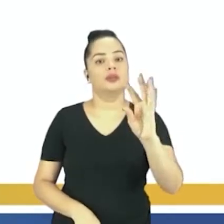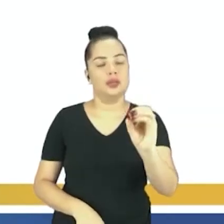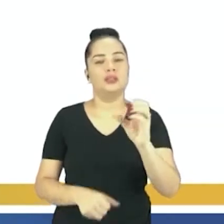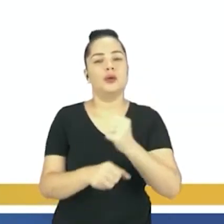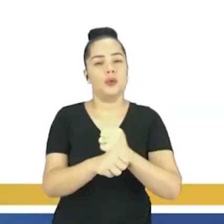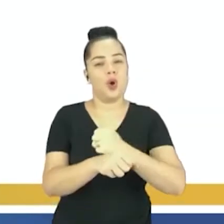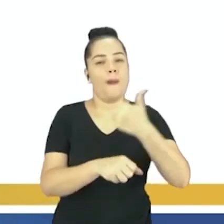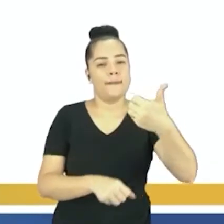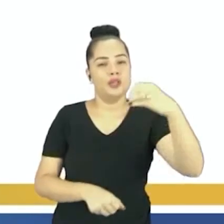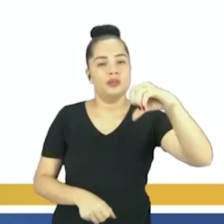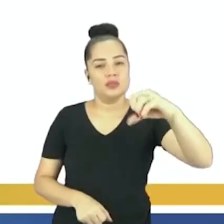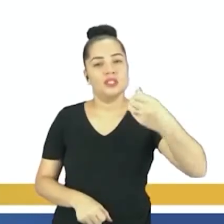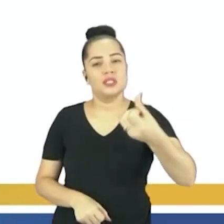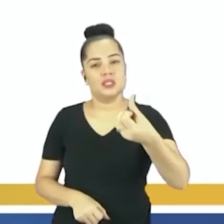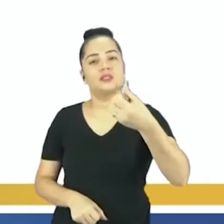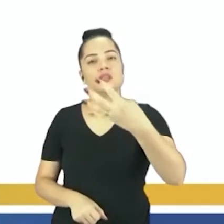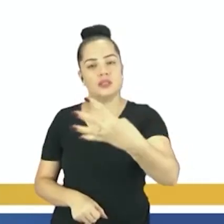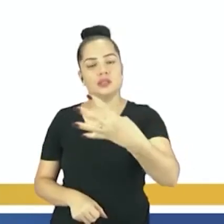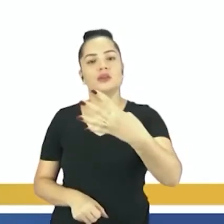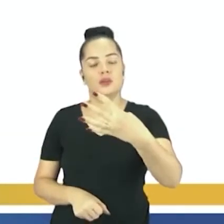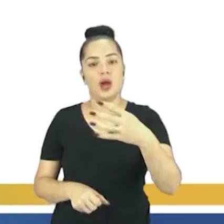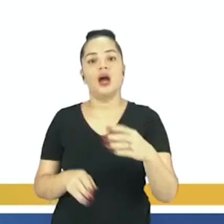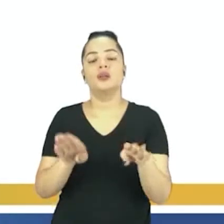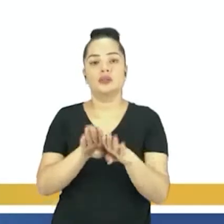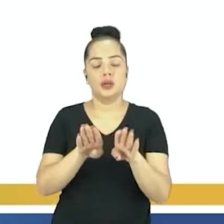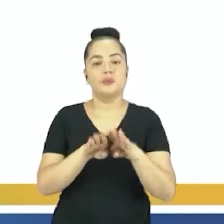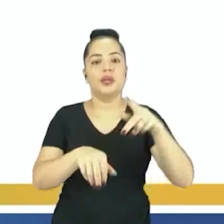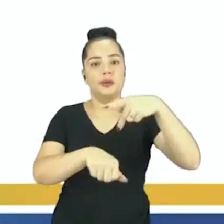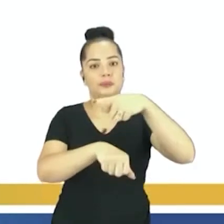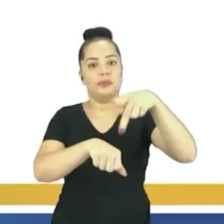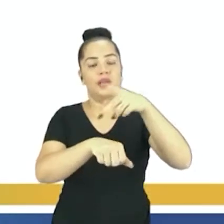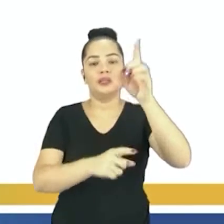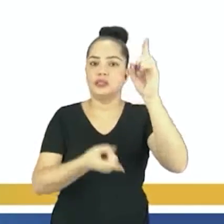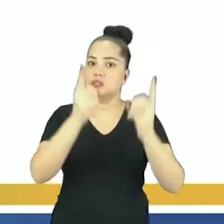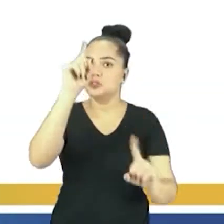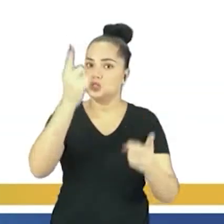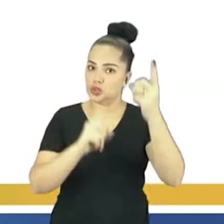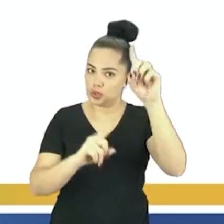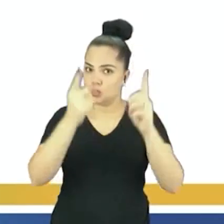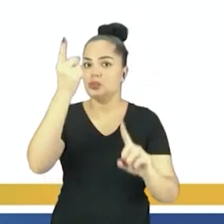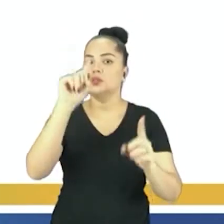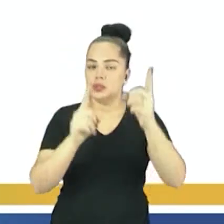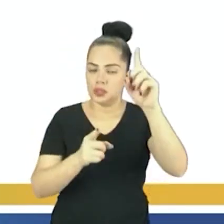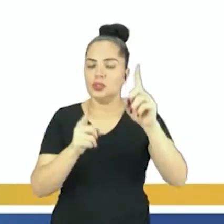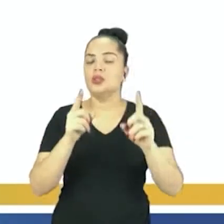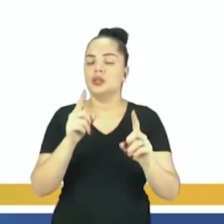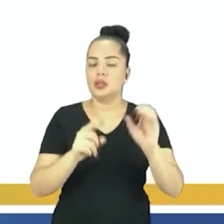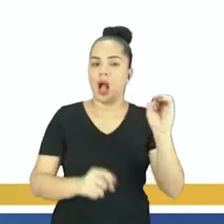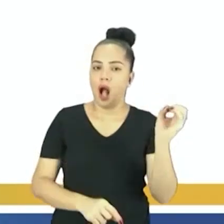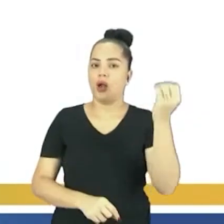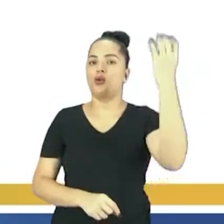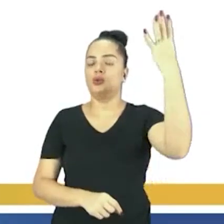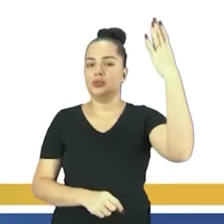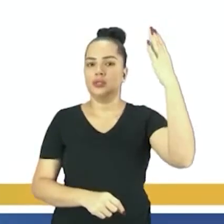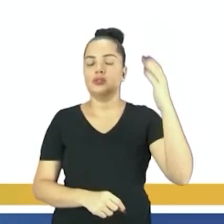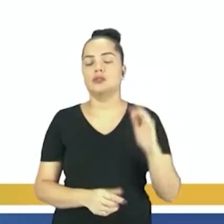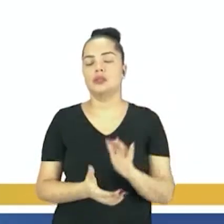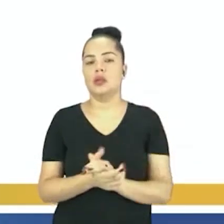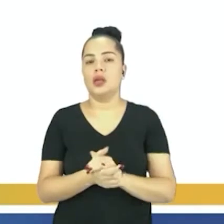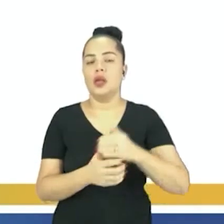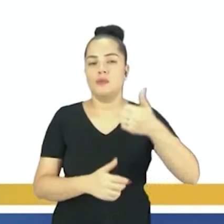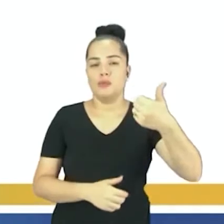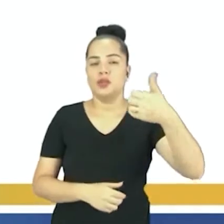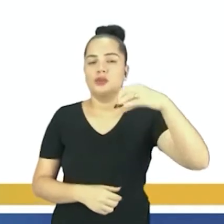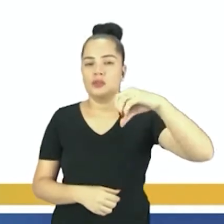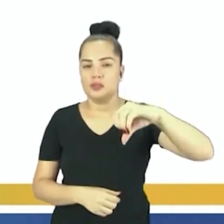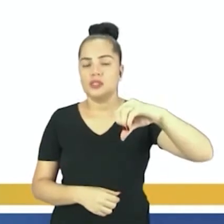E o Chile, que também é muito famoso na América Latina pelas suas intervenções, também sofreu intervenção direta em 1973,